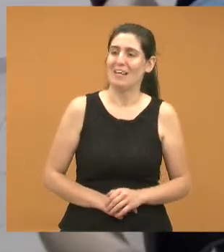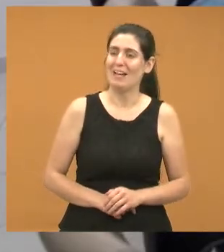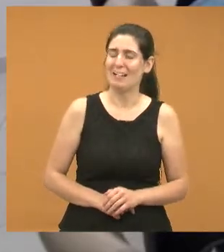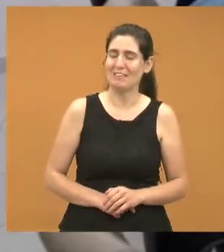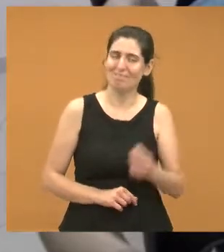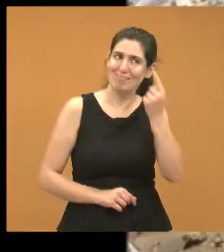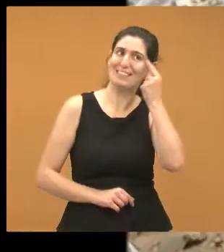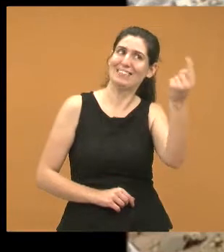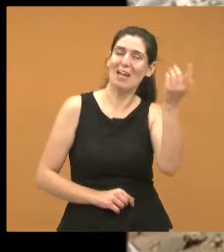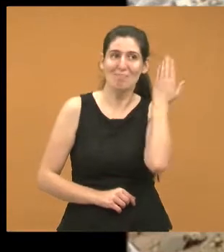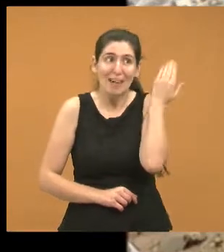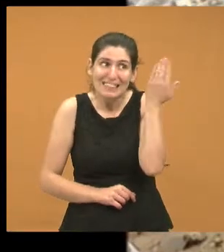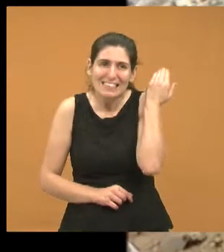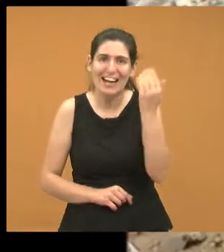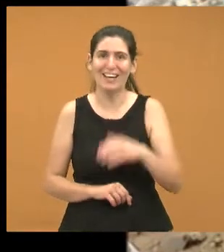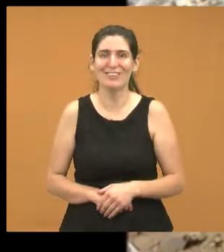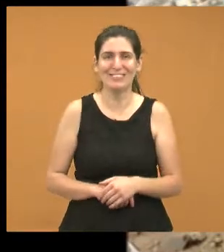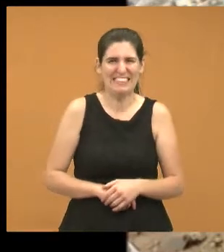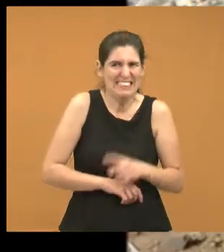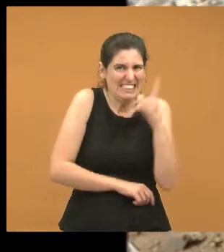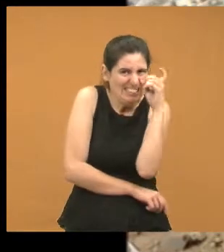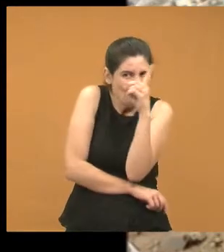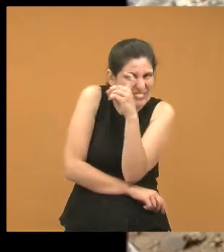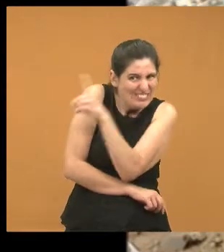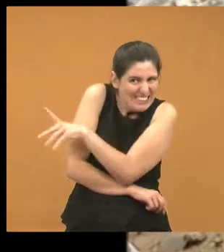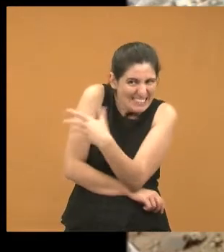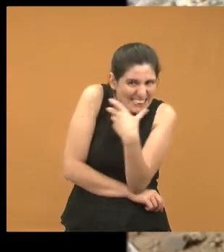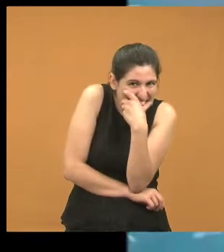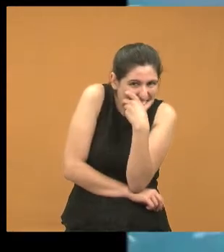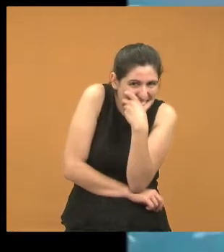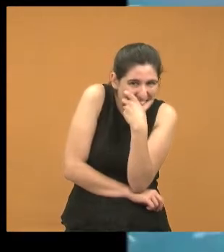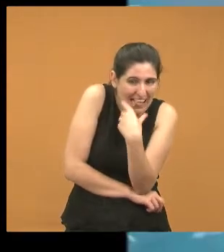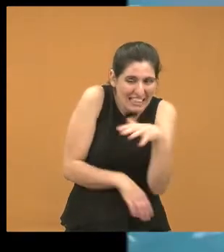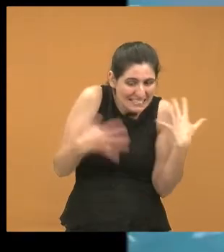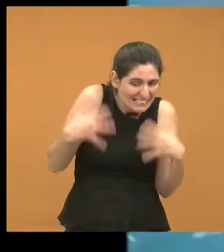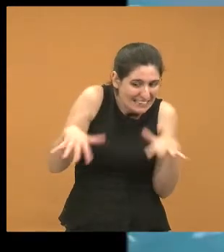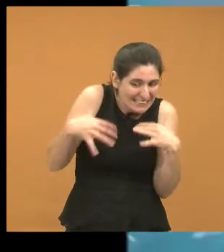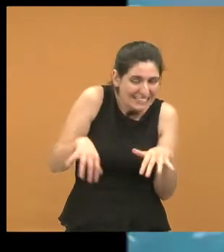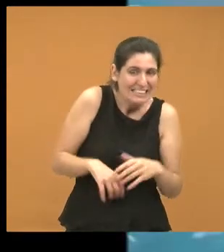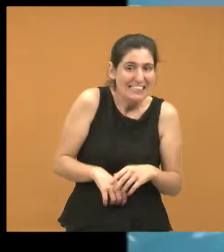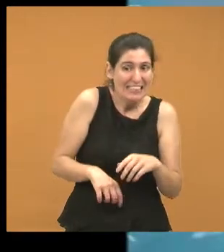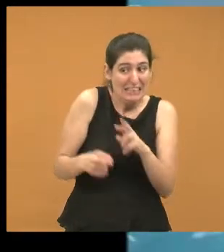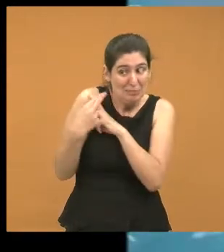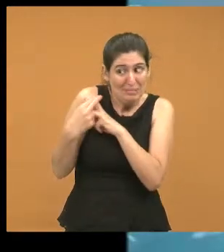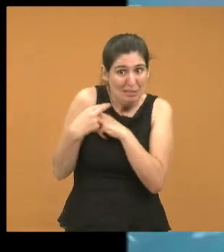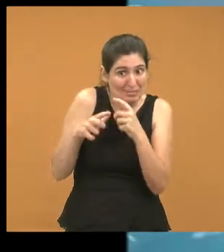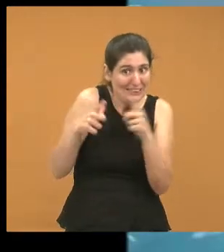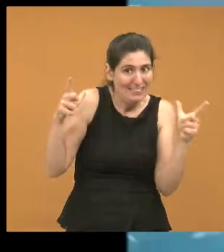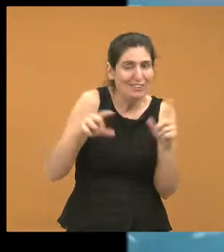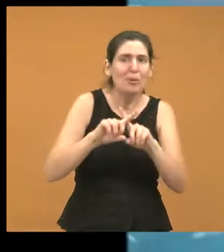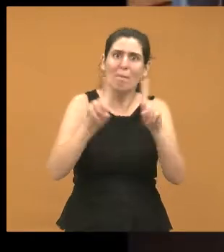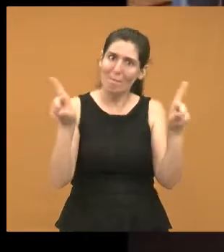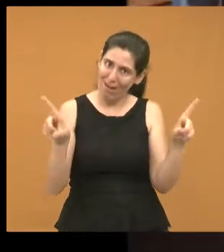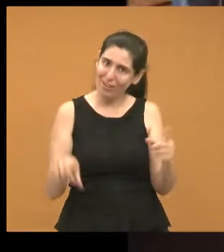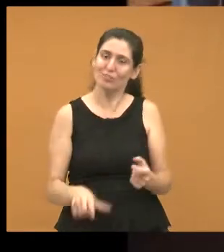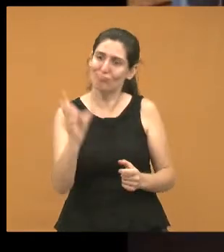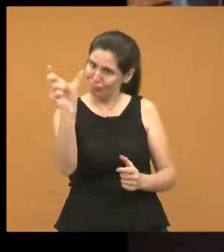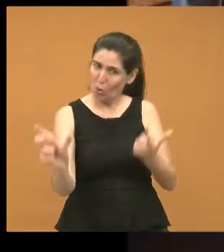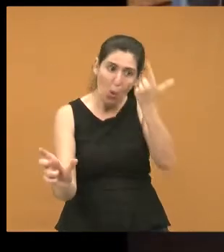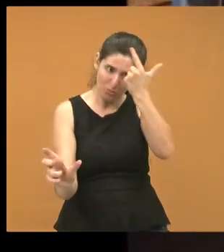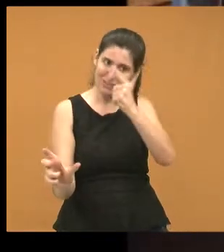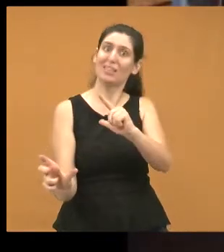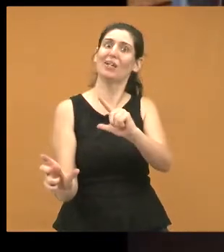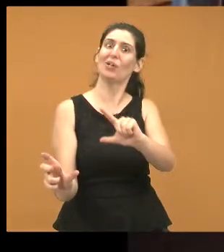conta desse recado, dessa tarefa de grande responsabilidade. Mas, olha, te parabenizo do fundo do coração, viu?